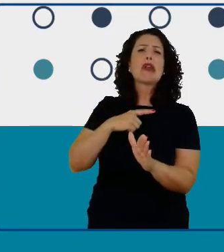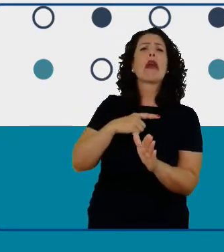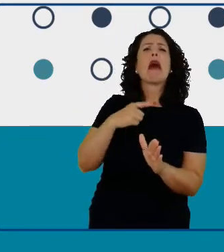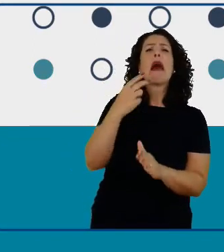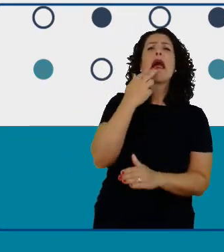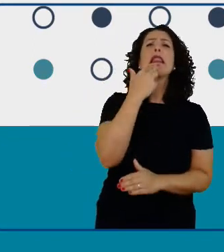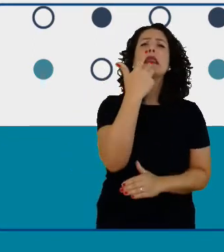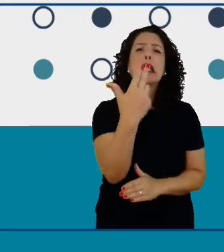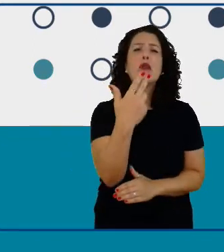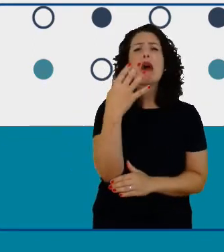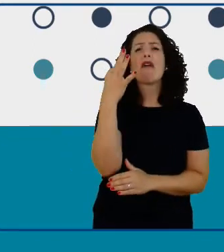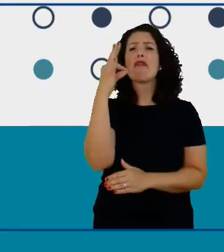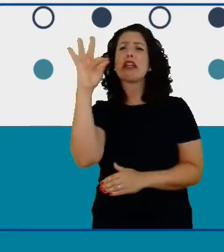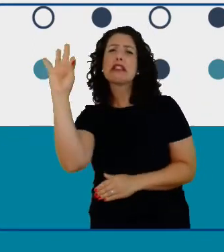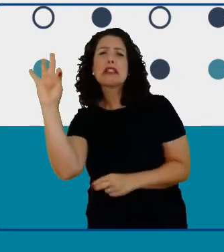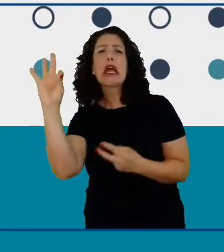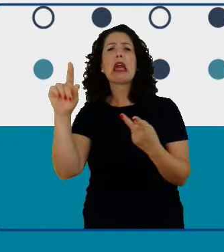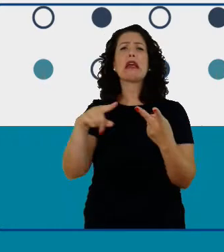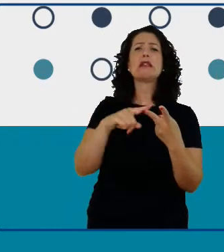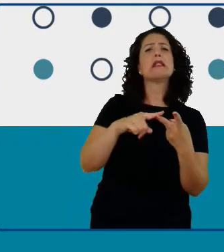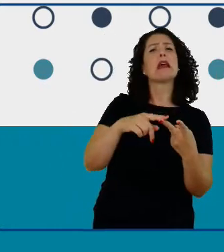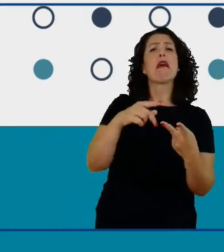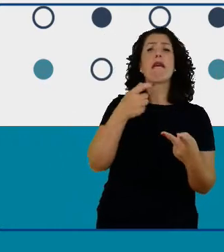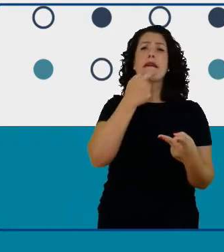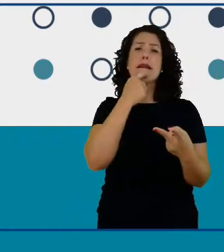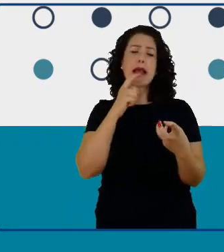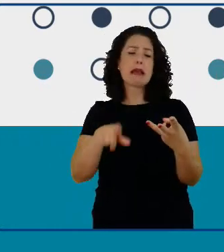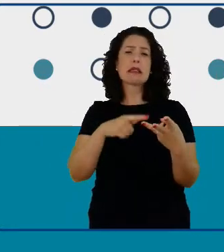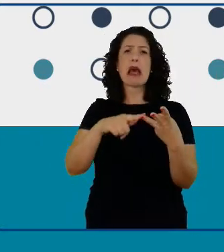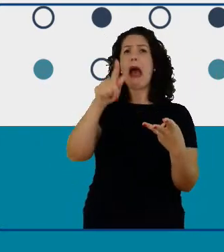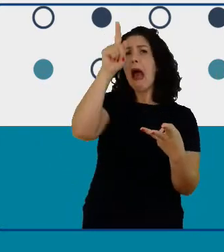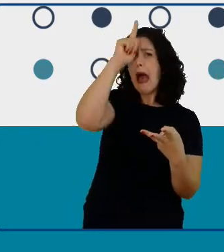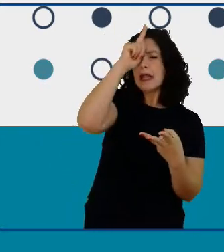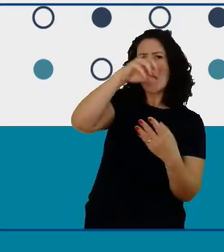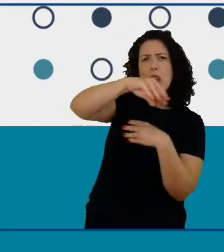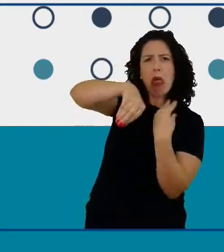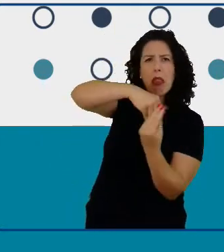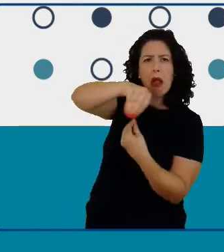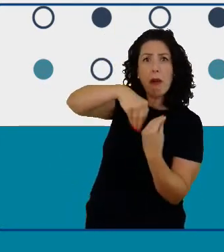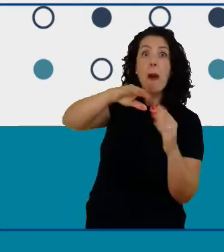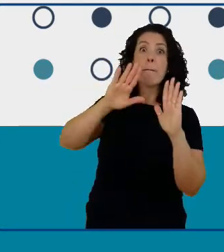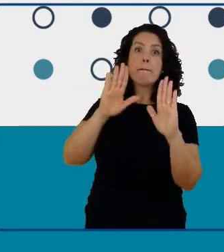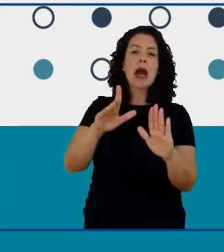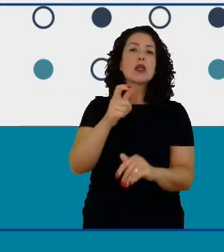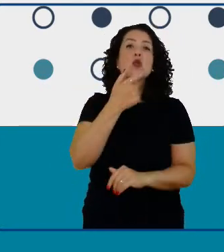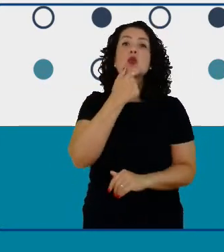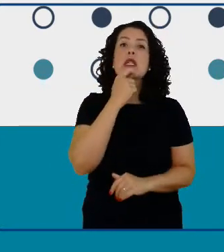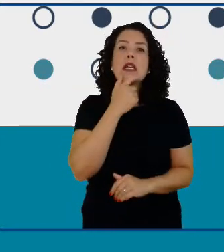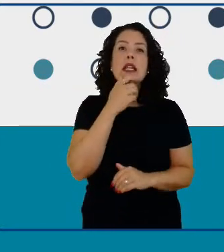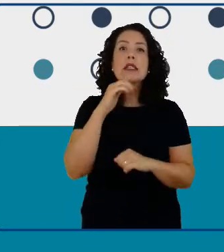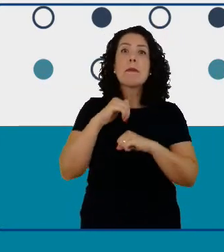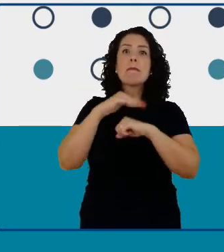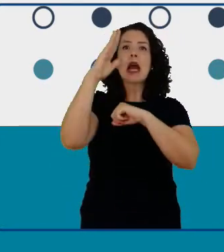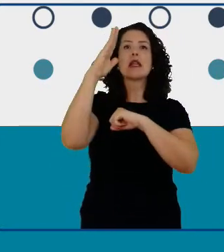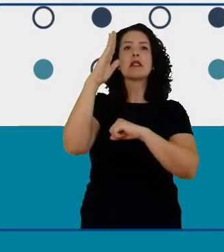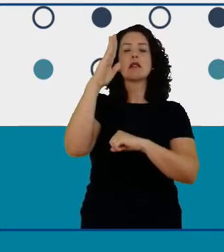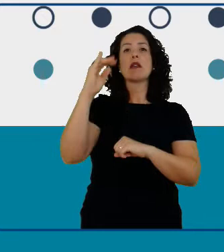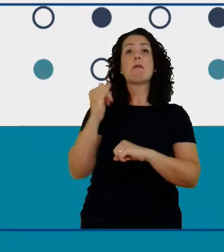inglês o alemão e o inglês começou a predominar nos artigos científicos